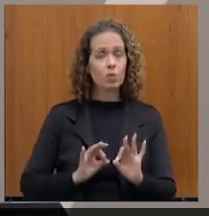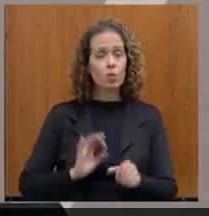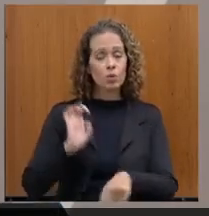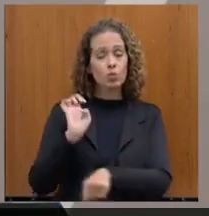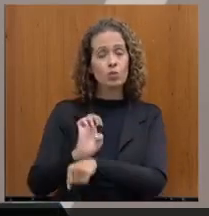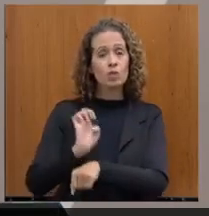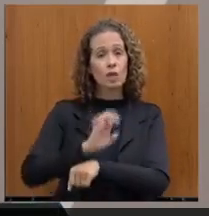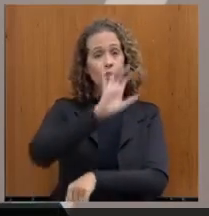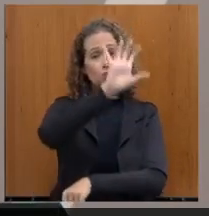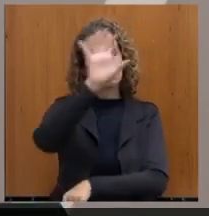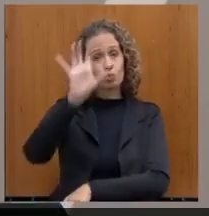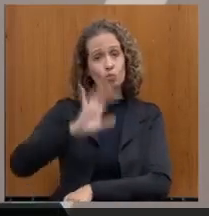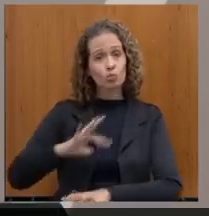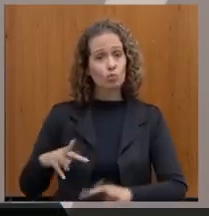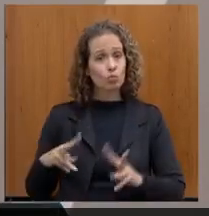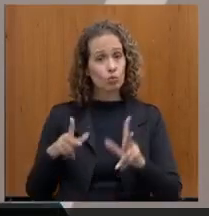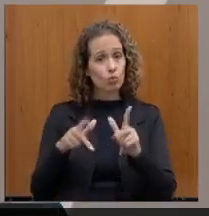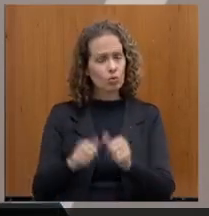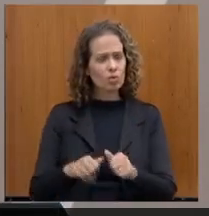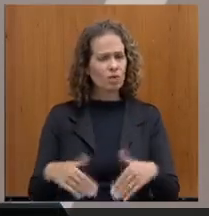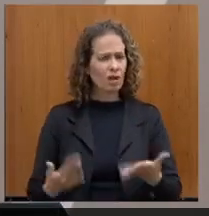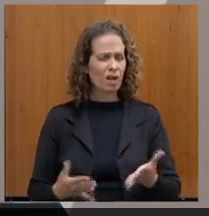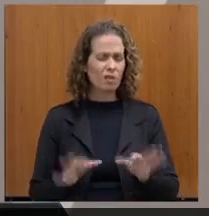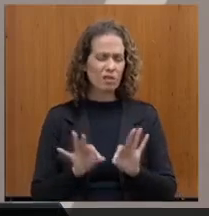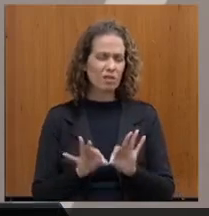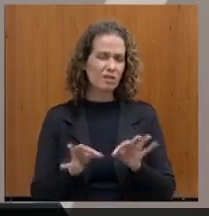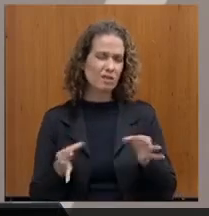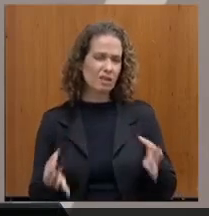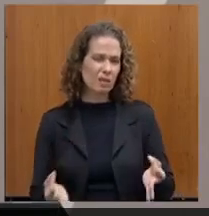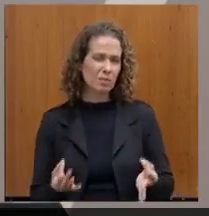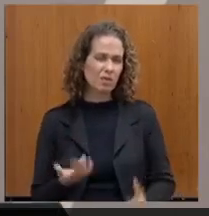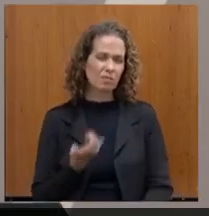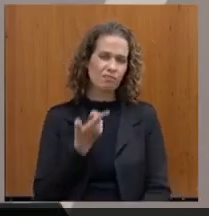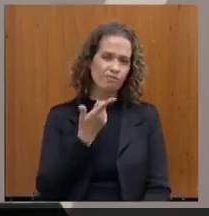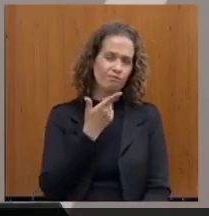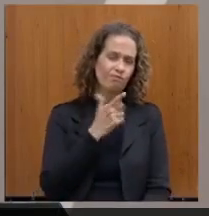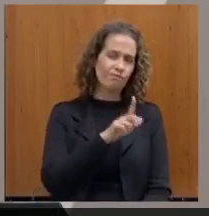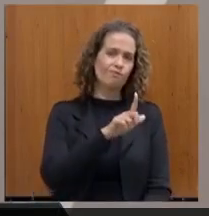essas coisas não são tão simples de se conceder